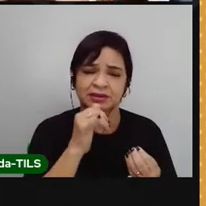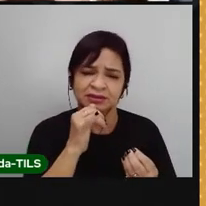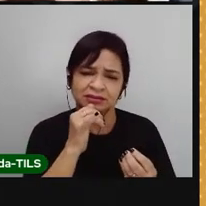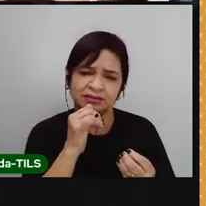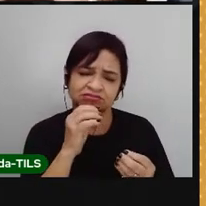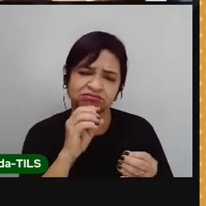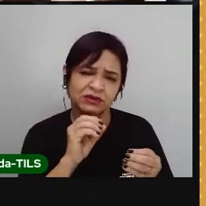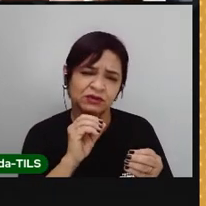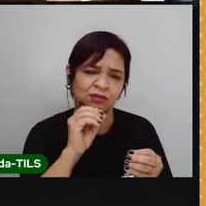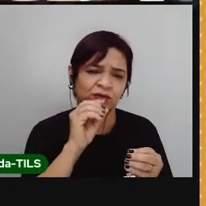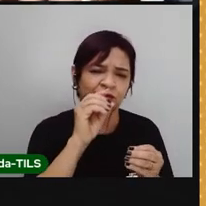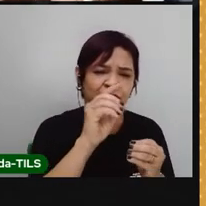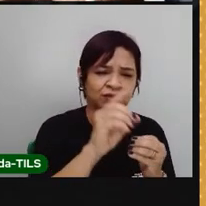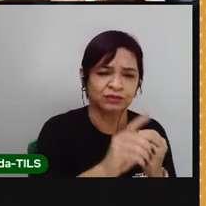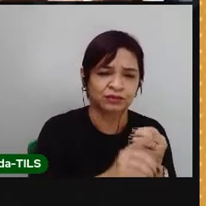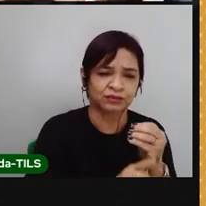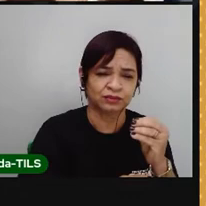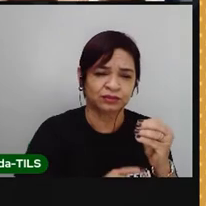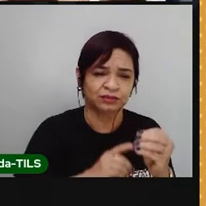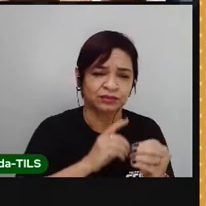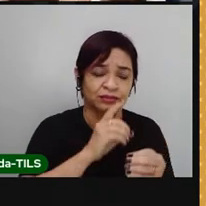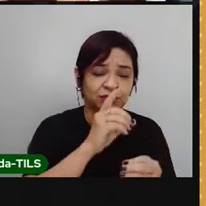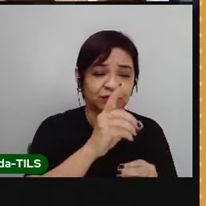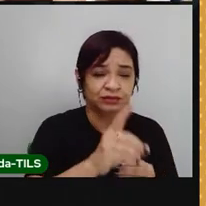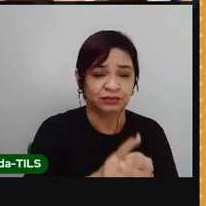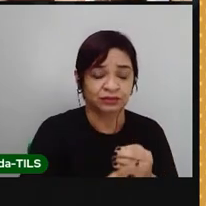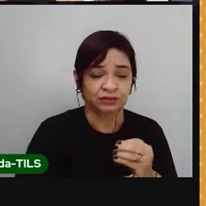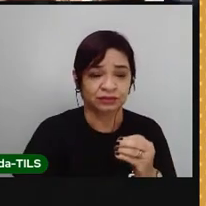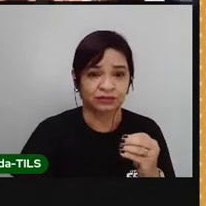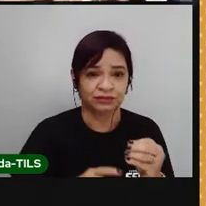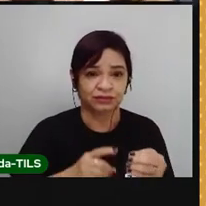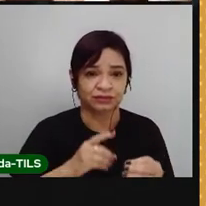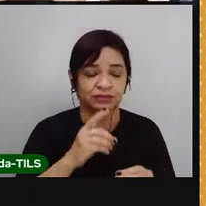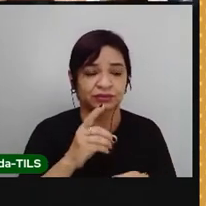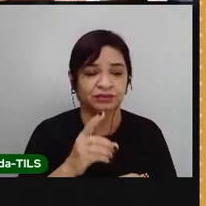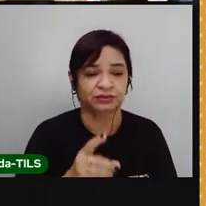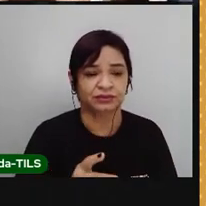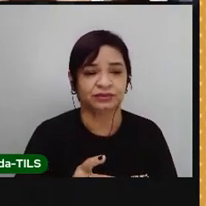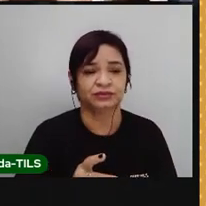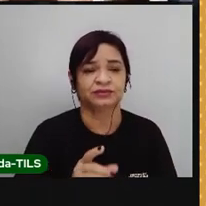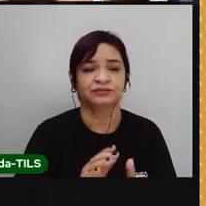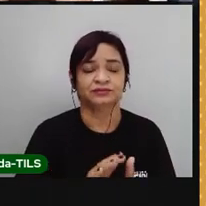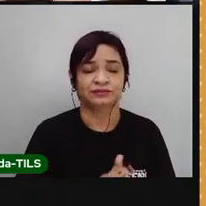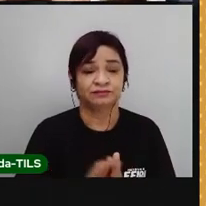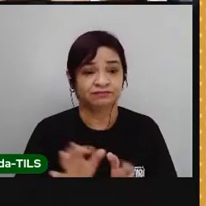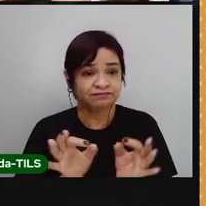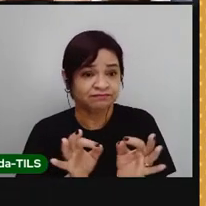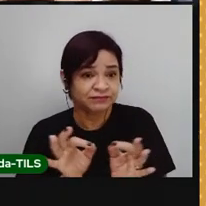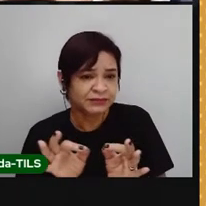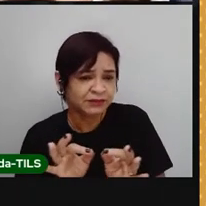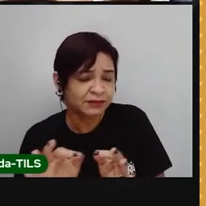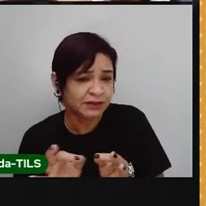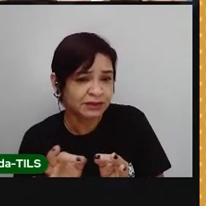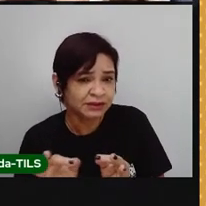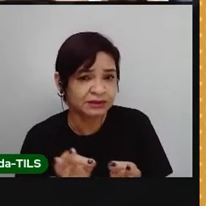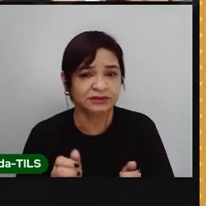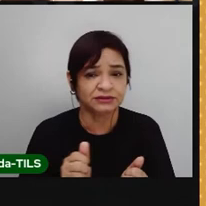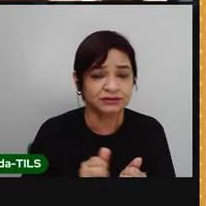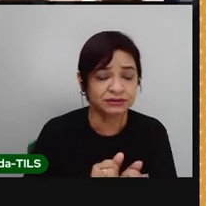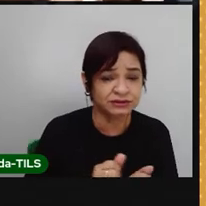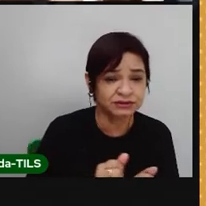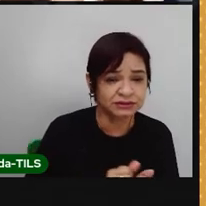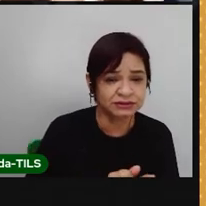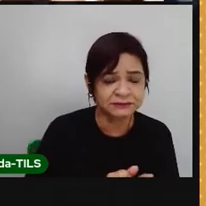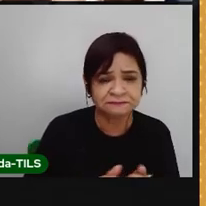do movimento de revolução, aí a gente chama isso de rotação sincronizada. E quanto tempo